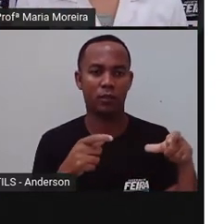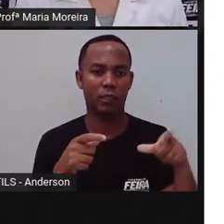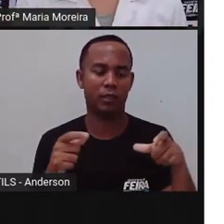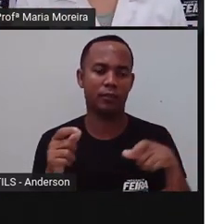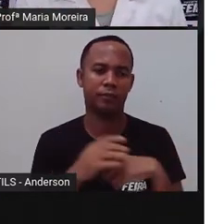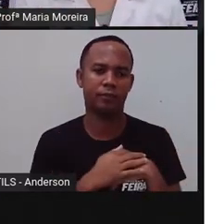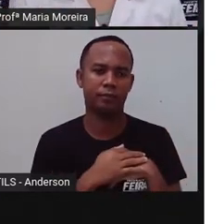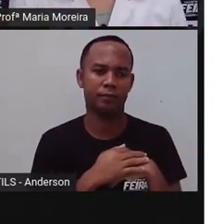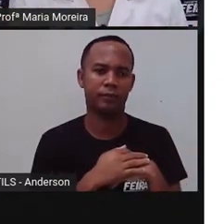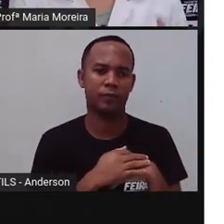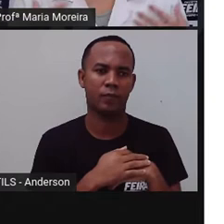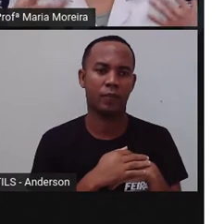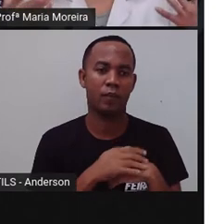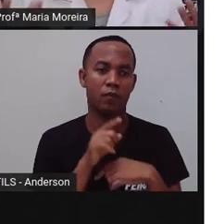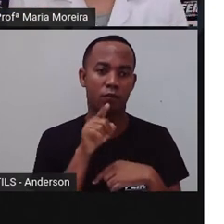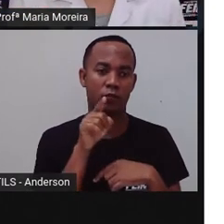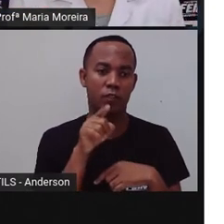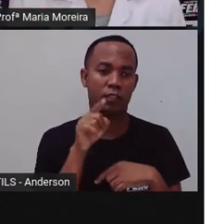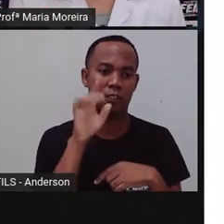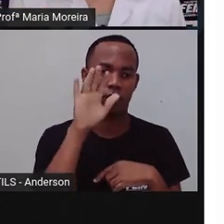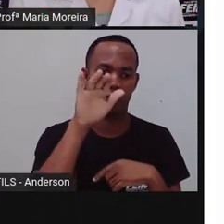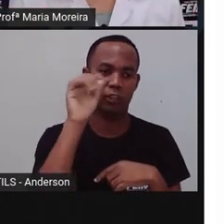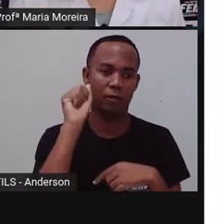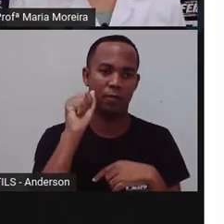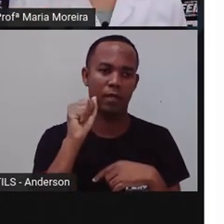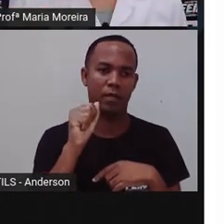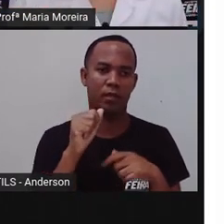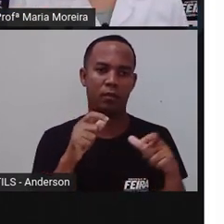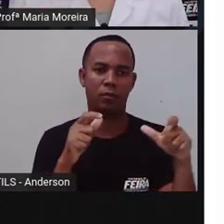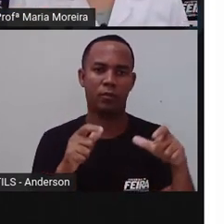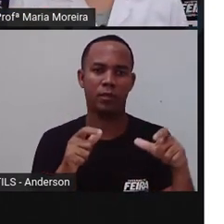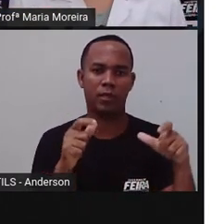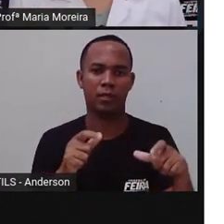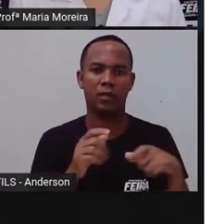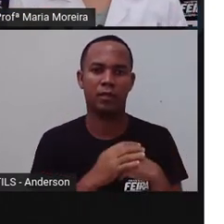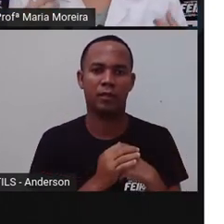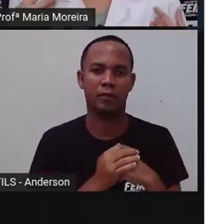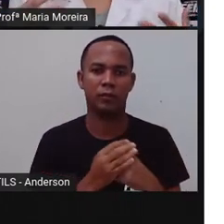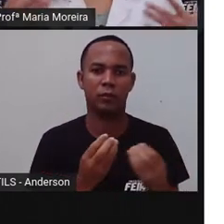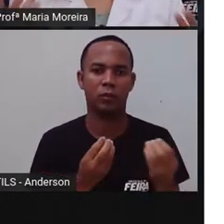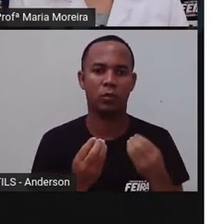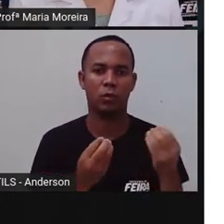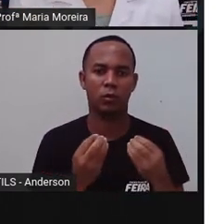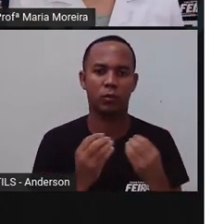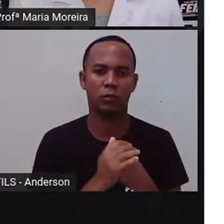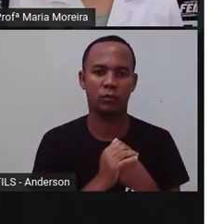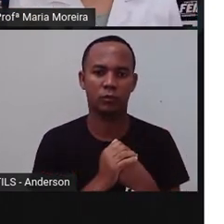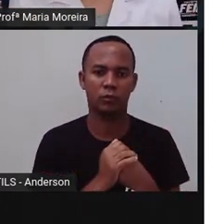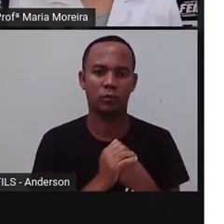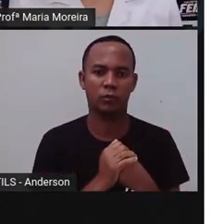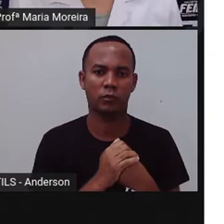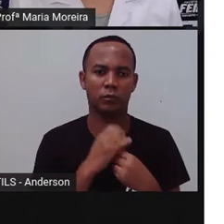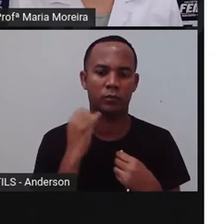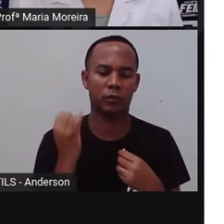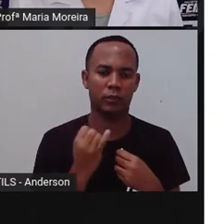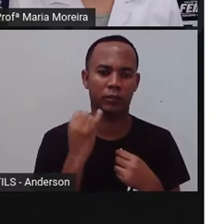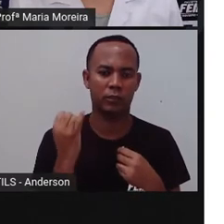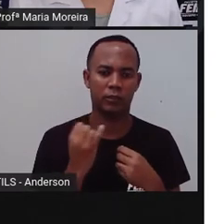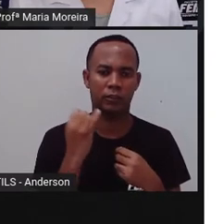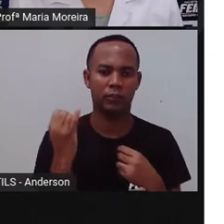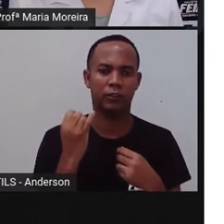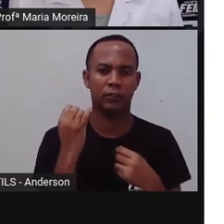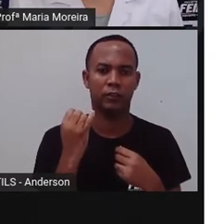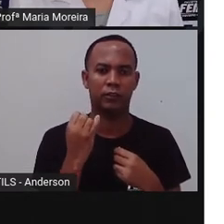O lugar, pra você chamar de lugar, né, o lugar são, os lugares são de extrema importância para o bem-estar